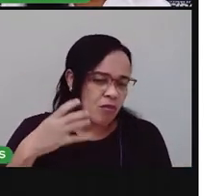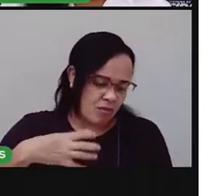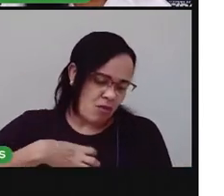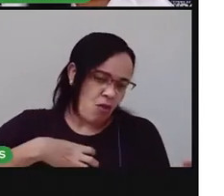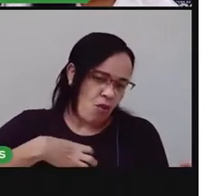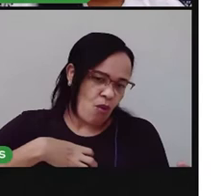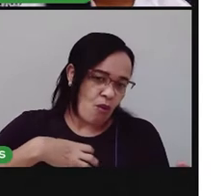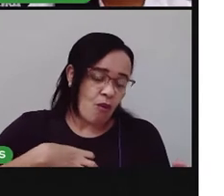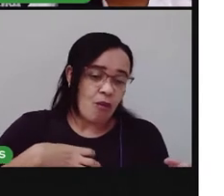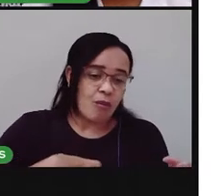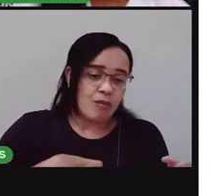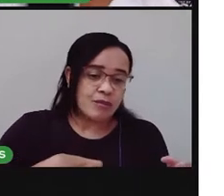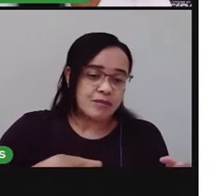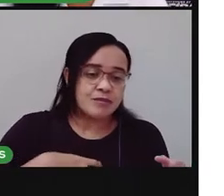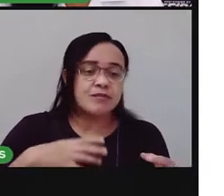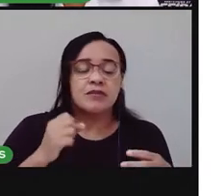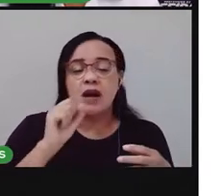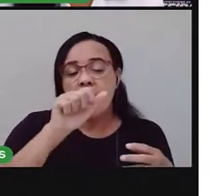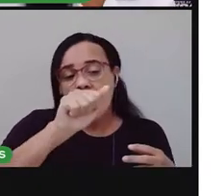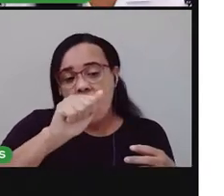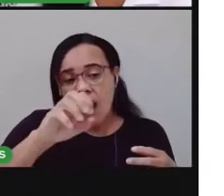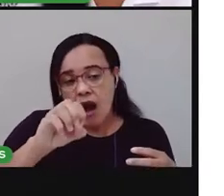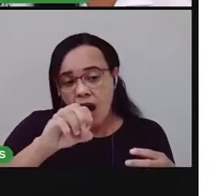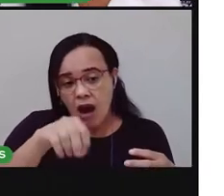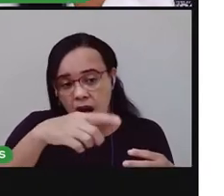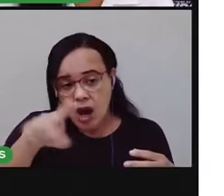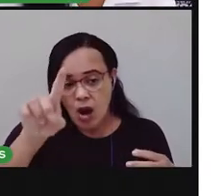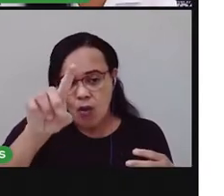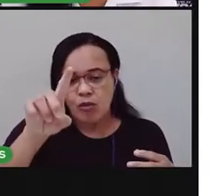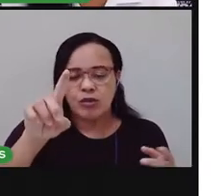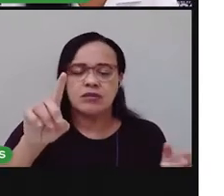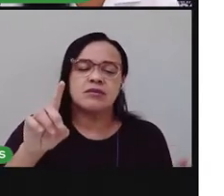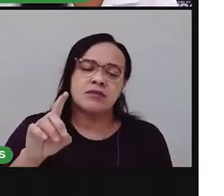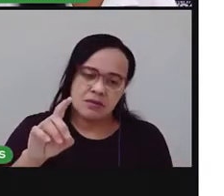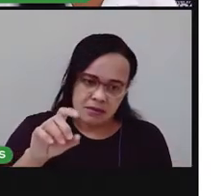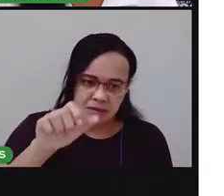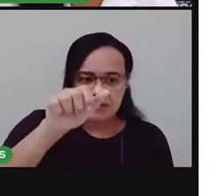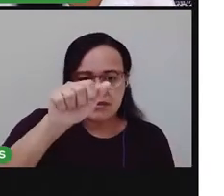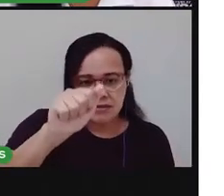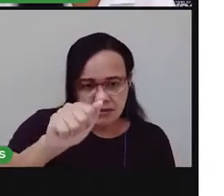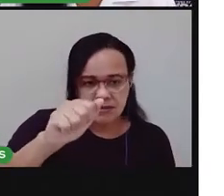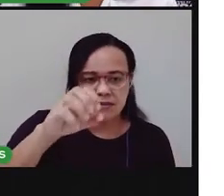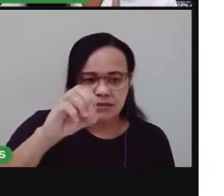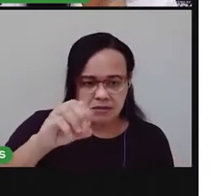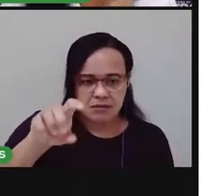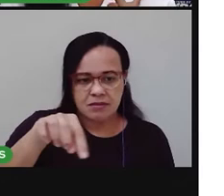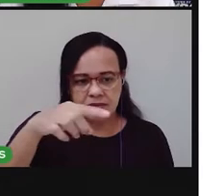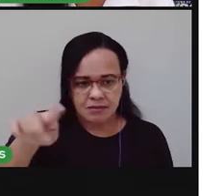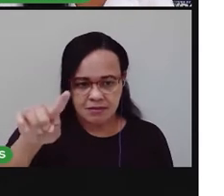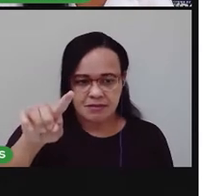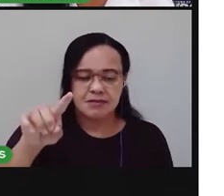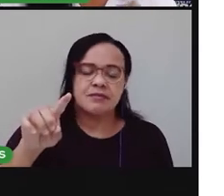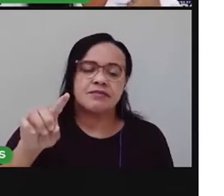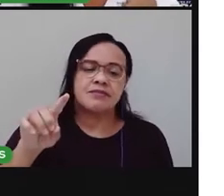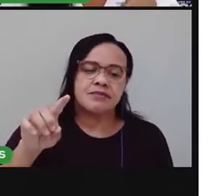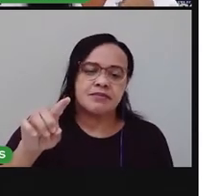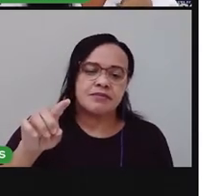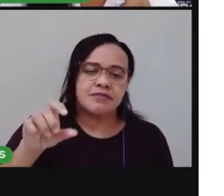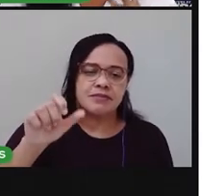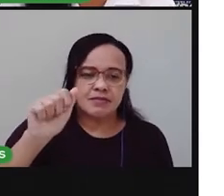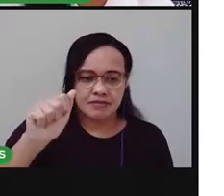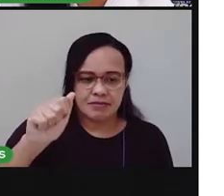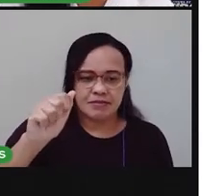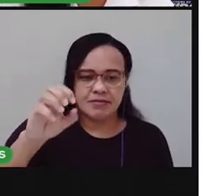É o âm, né? Você escuta o som da vogal i, da vogal a e da